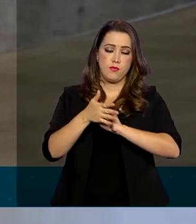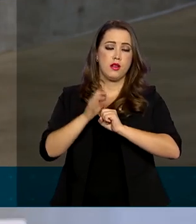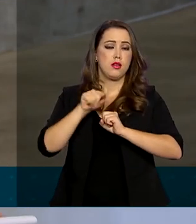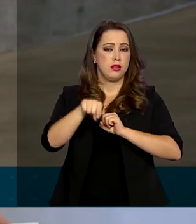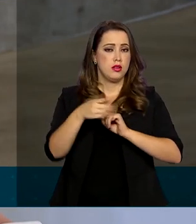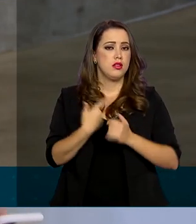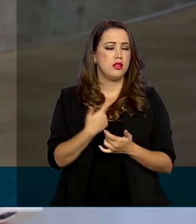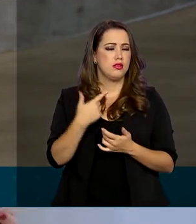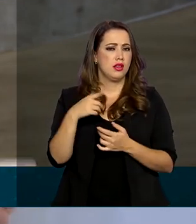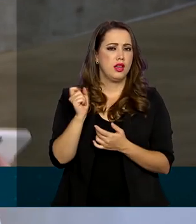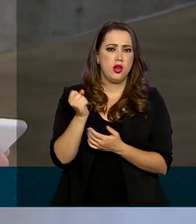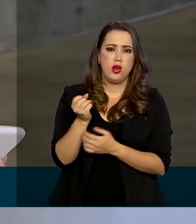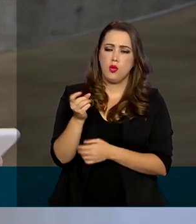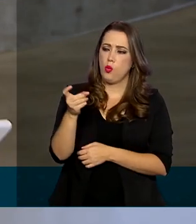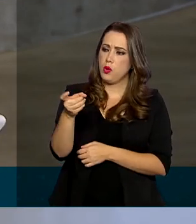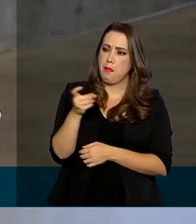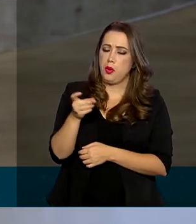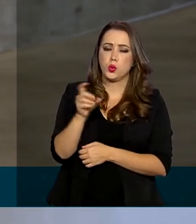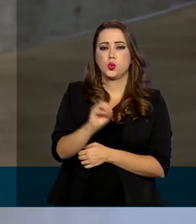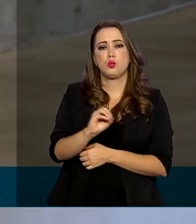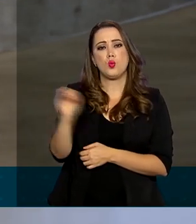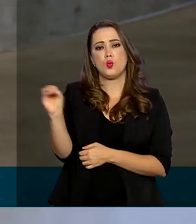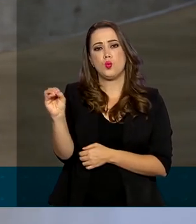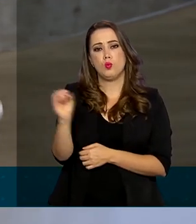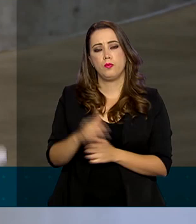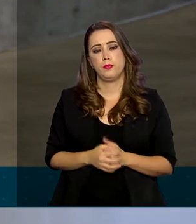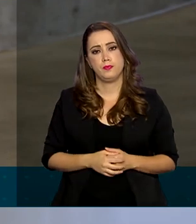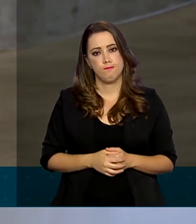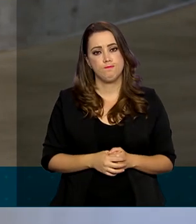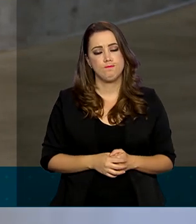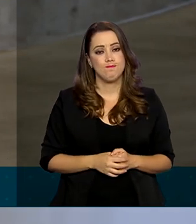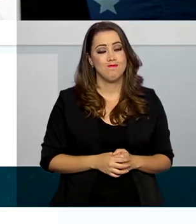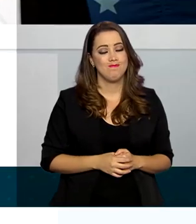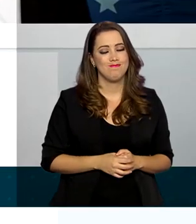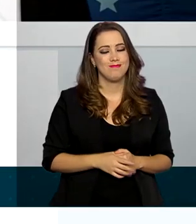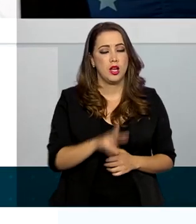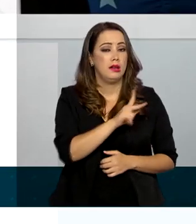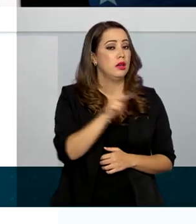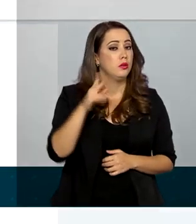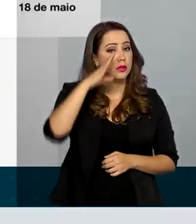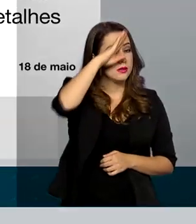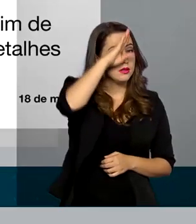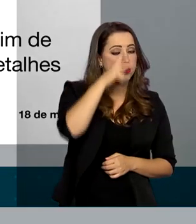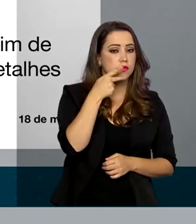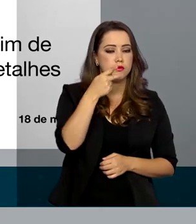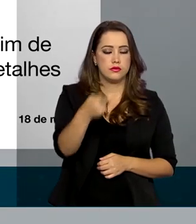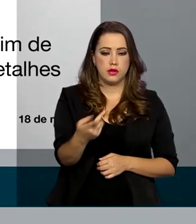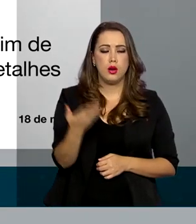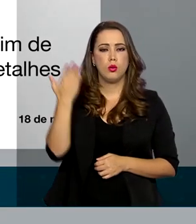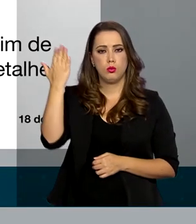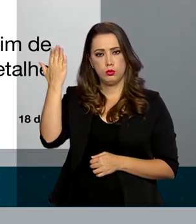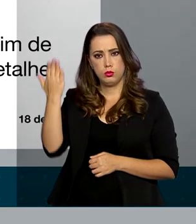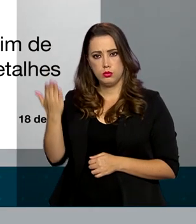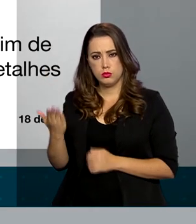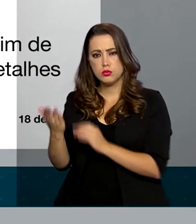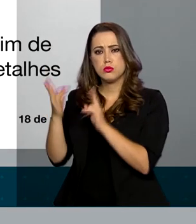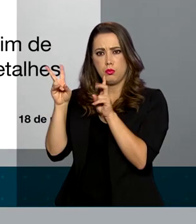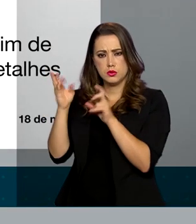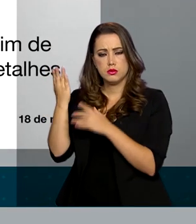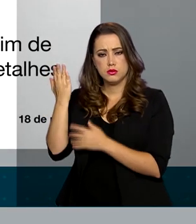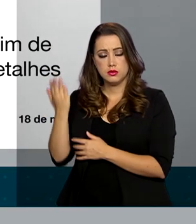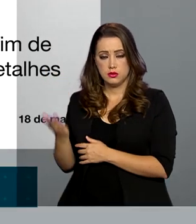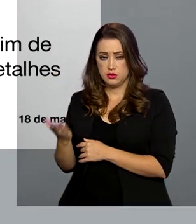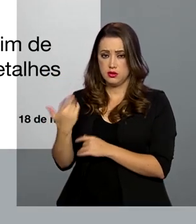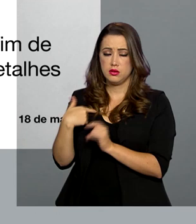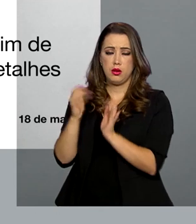tem essa taxa de importação reduzida a zero. Bem, Roberto, o presidente Jair Bolsonaro, ele comentou essa decisão do Ministério da Economia em